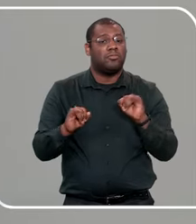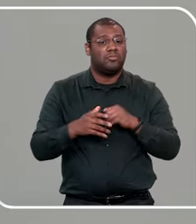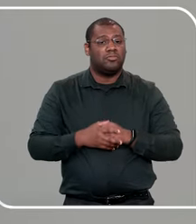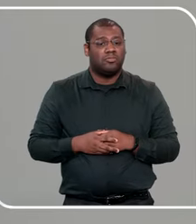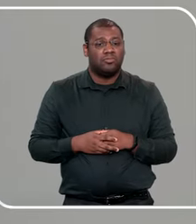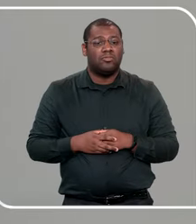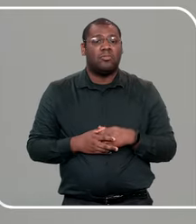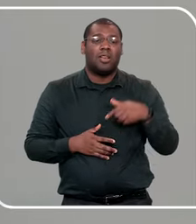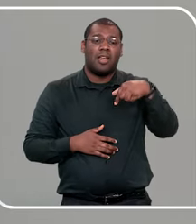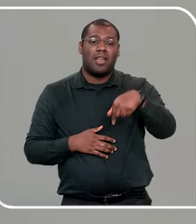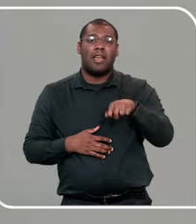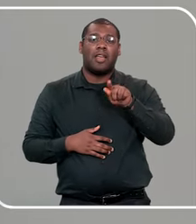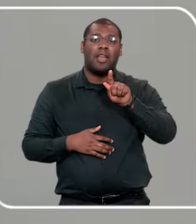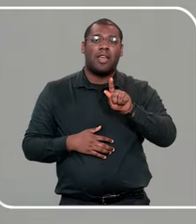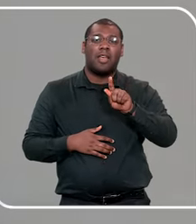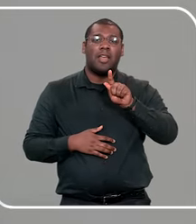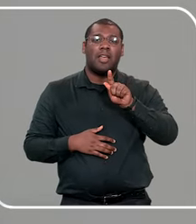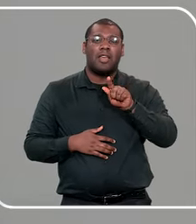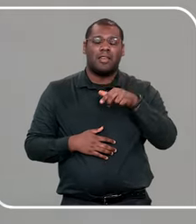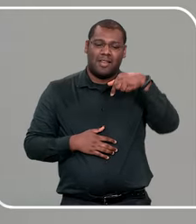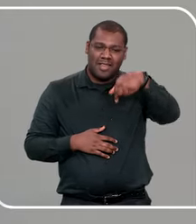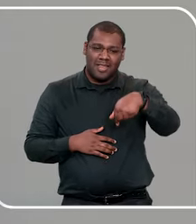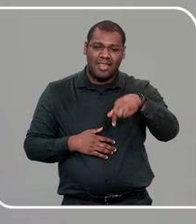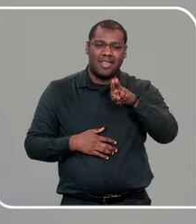trouxe a Lice, Kaila, maravilhosa, muito obrigada.